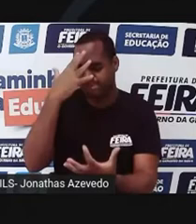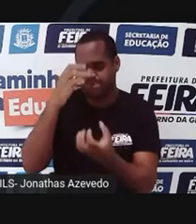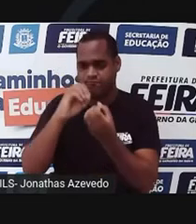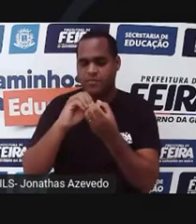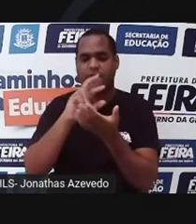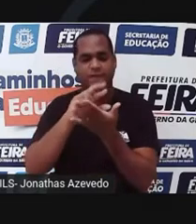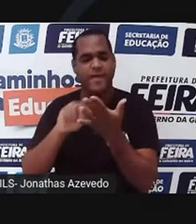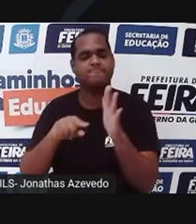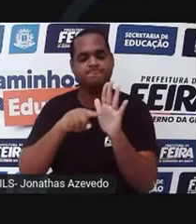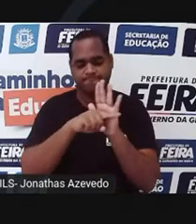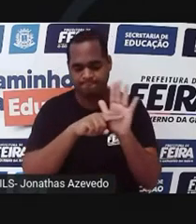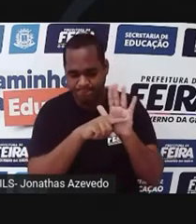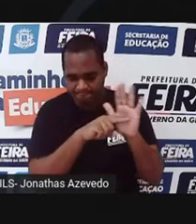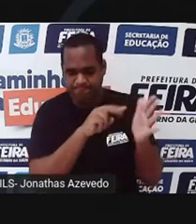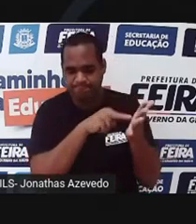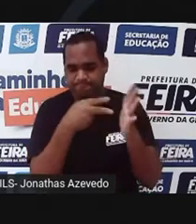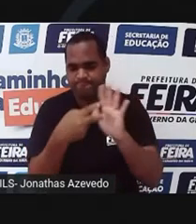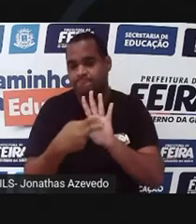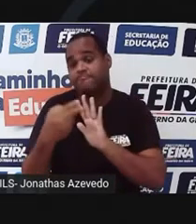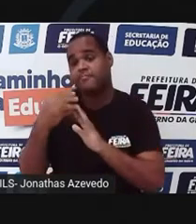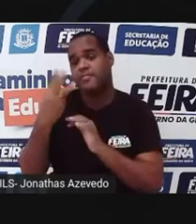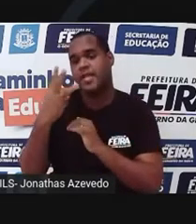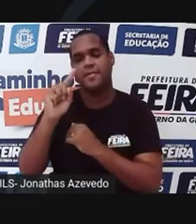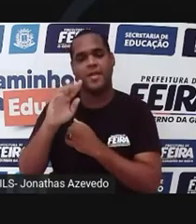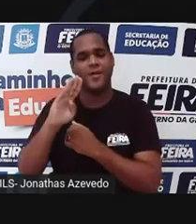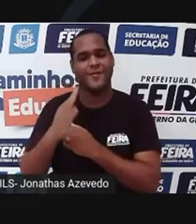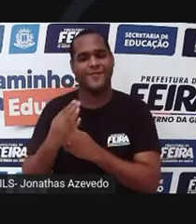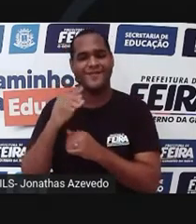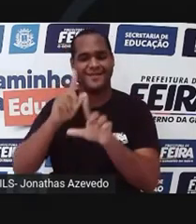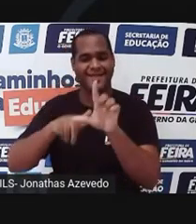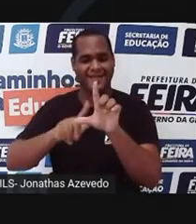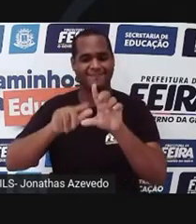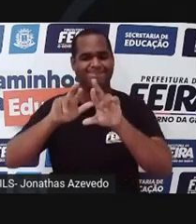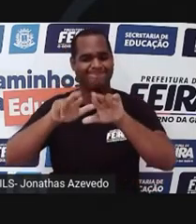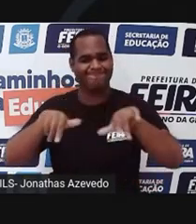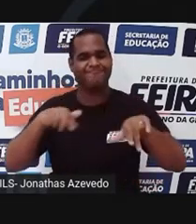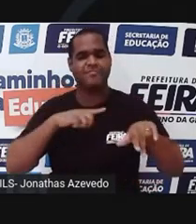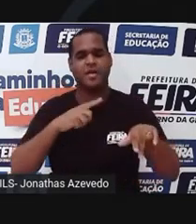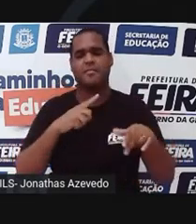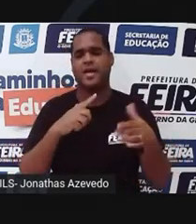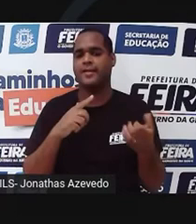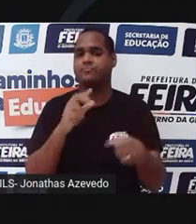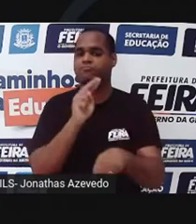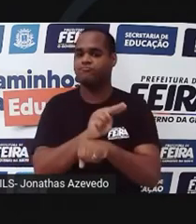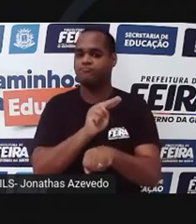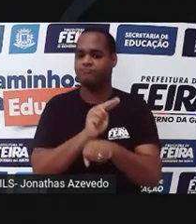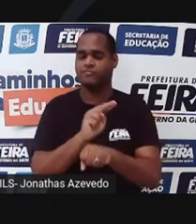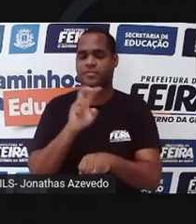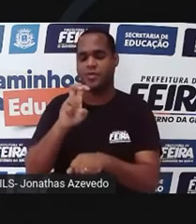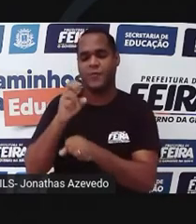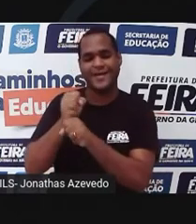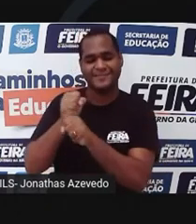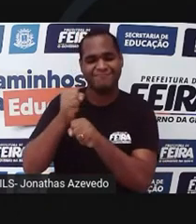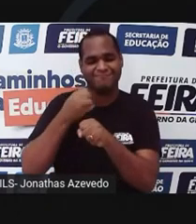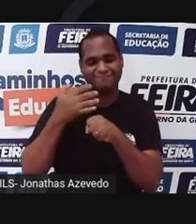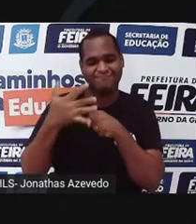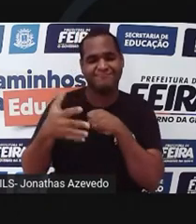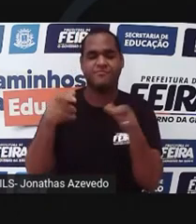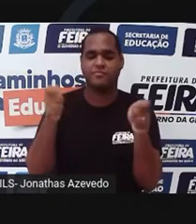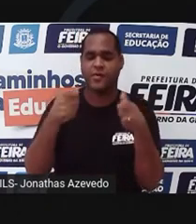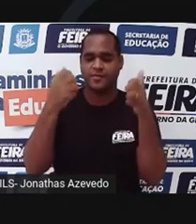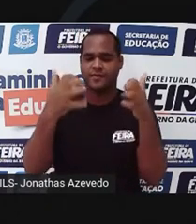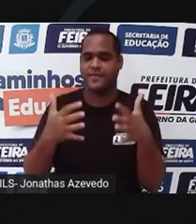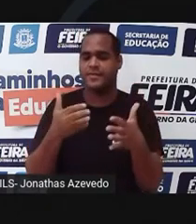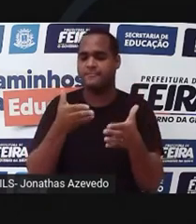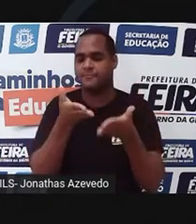decifrar nos 3 bilhões de combinações de letrinhas, mas têm a esperança de que nos próximos cinco anos vai ser possível